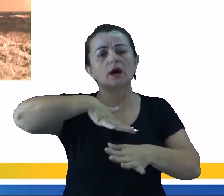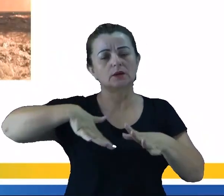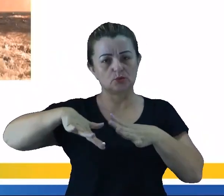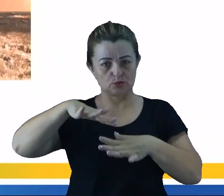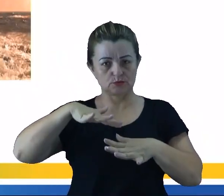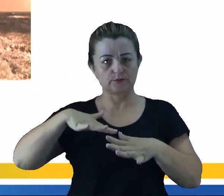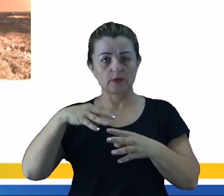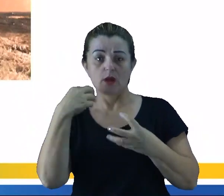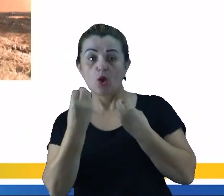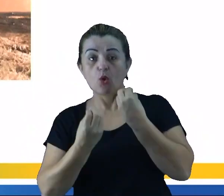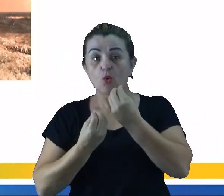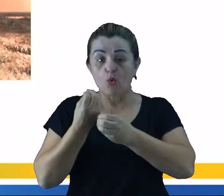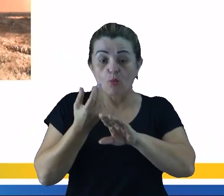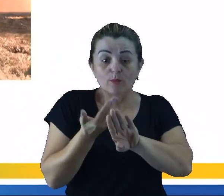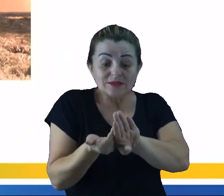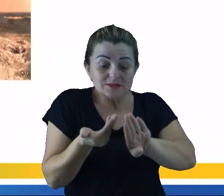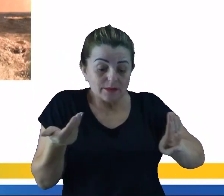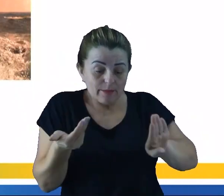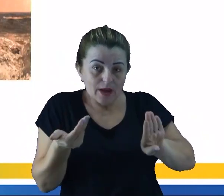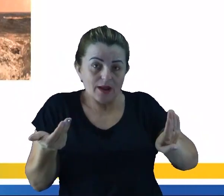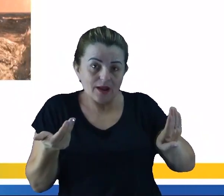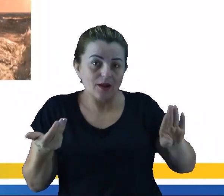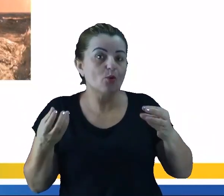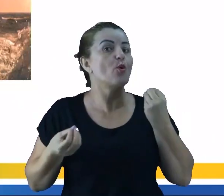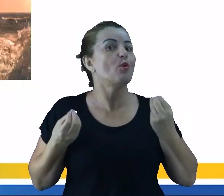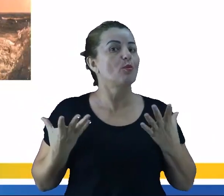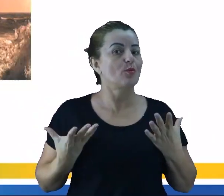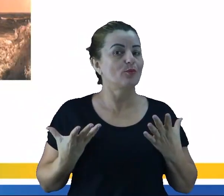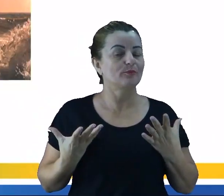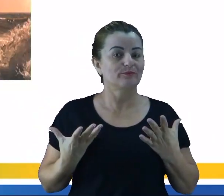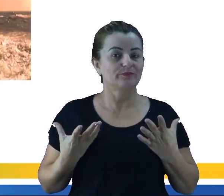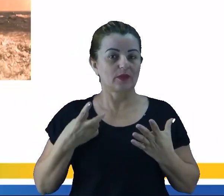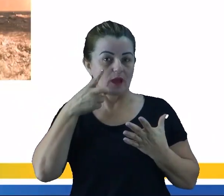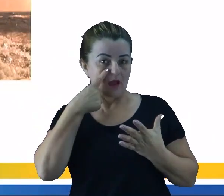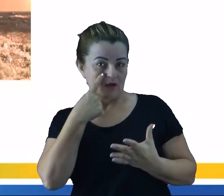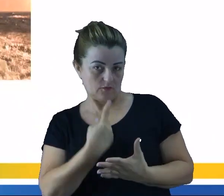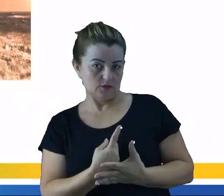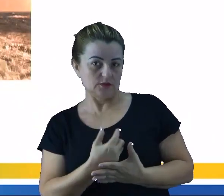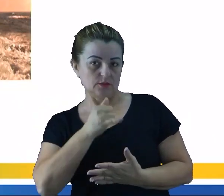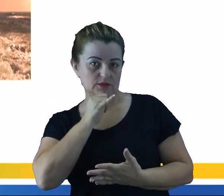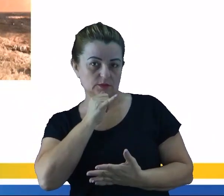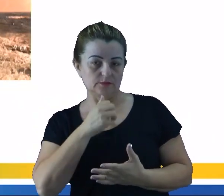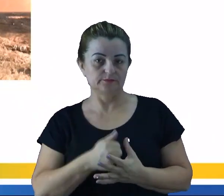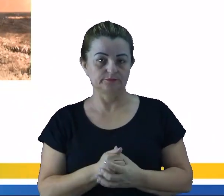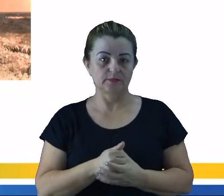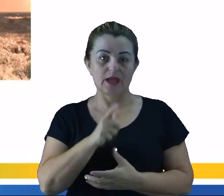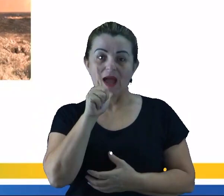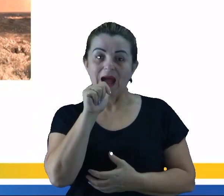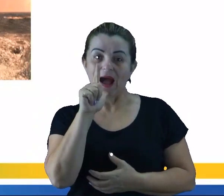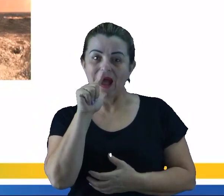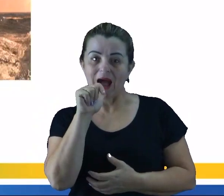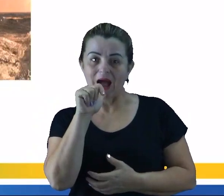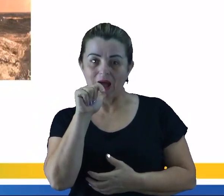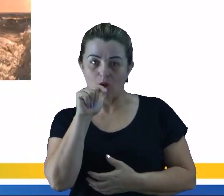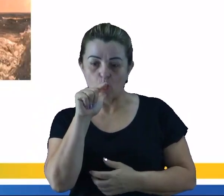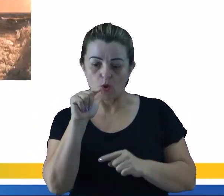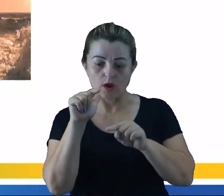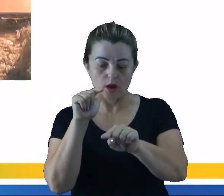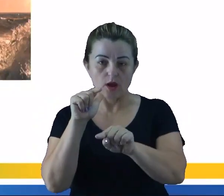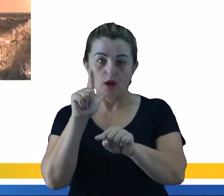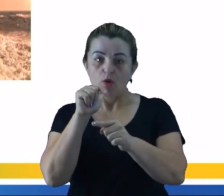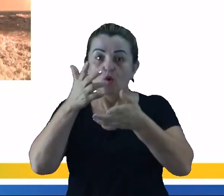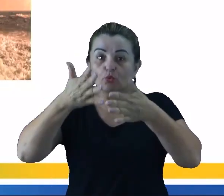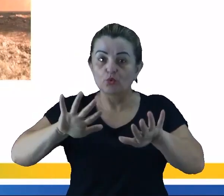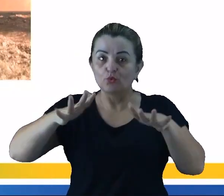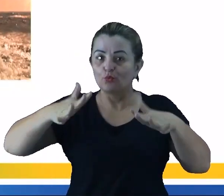né, e como que a gente vai fazer pra separar essas misturas? Então vamos ver aqui ó, um exemplo, a água do mar, né, a água do